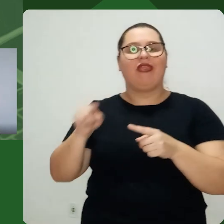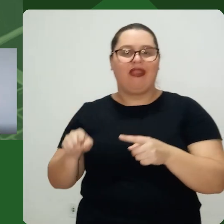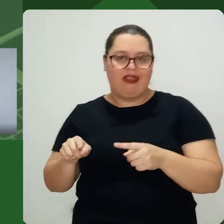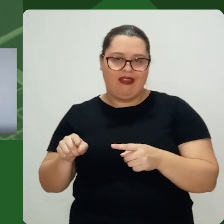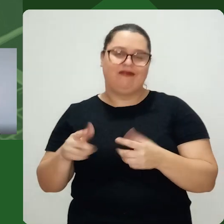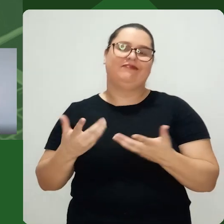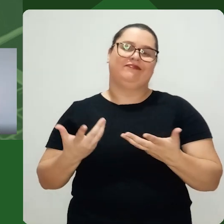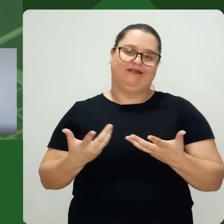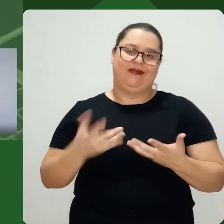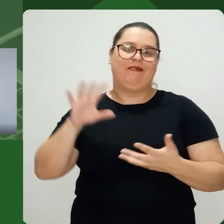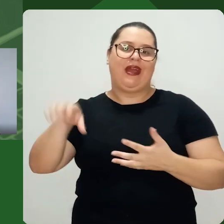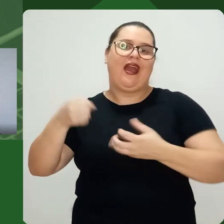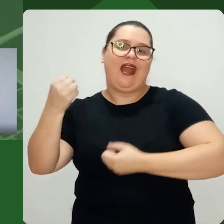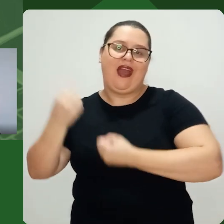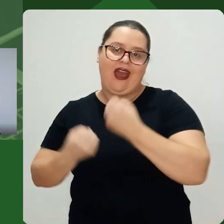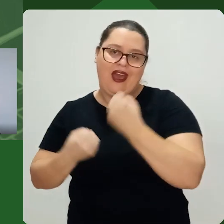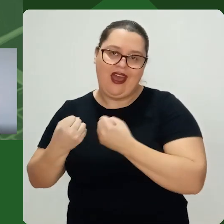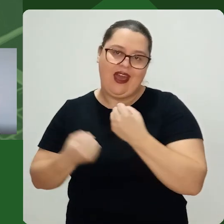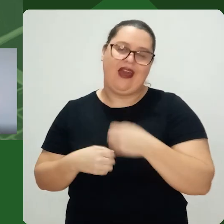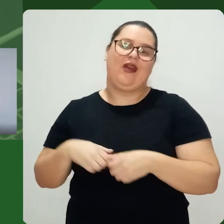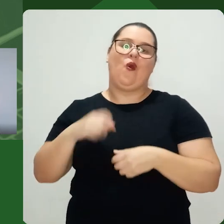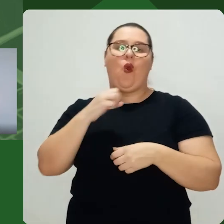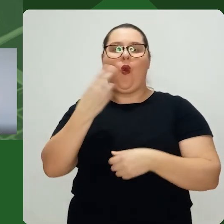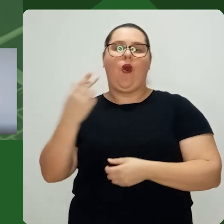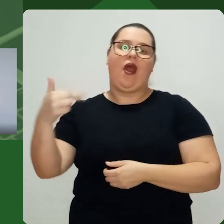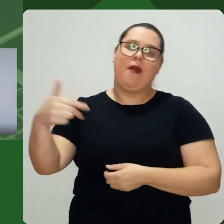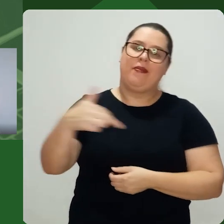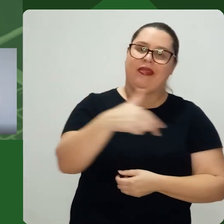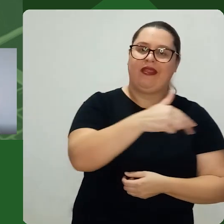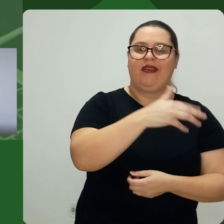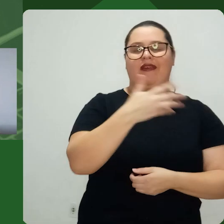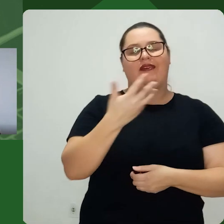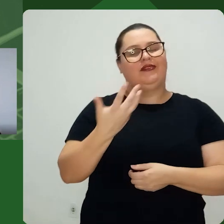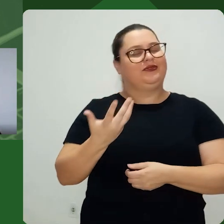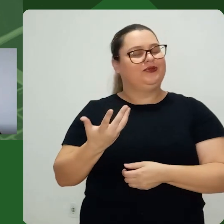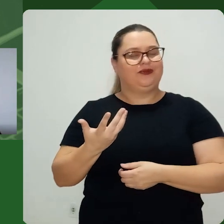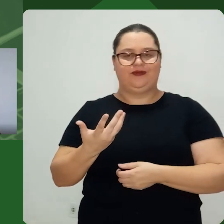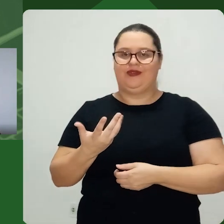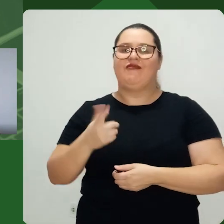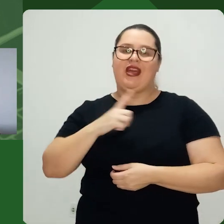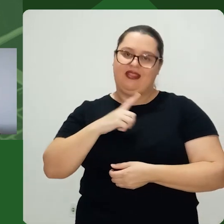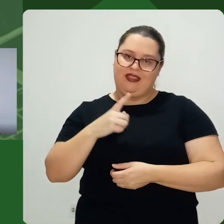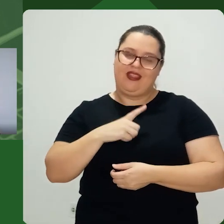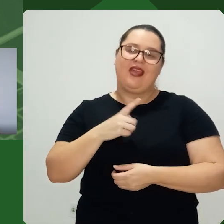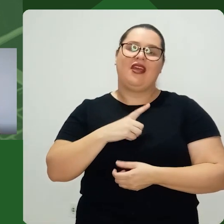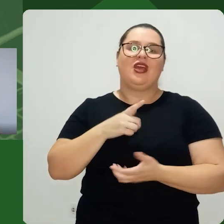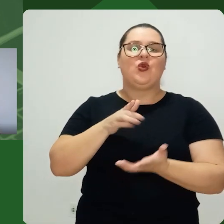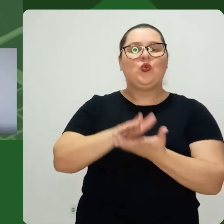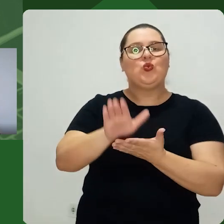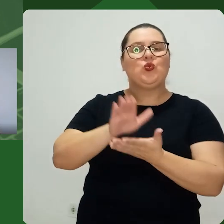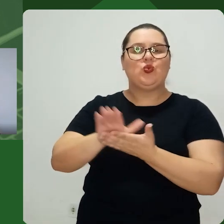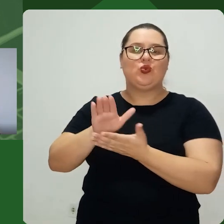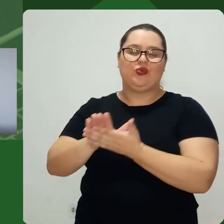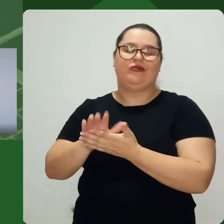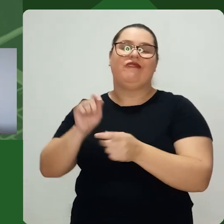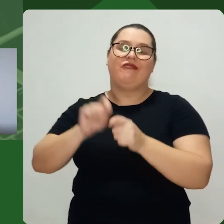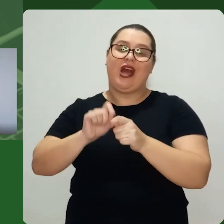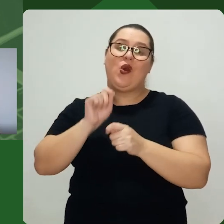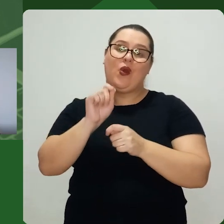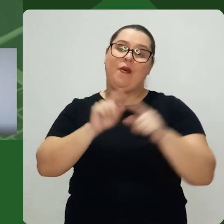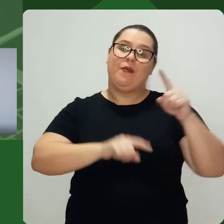ter Que me deslocar Vou ter que Pegar um carro Eu vou ter que Caminhando Enfim Eu vou ter